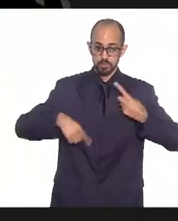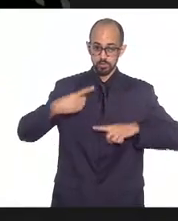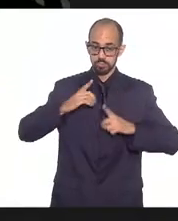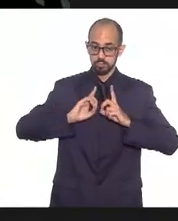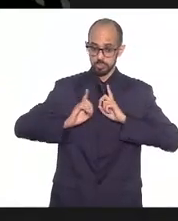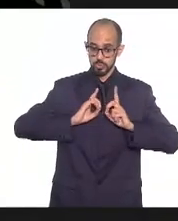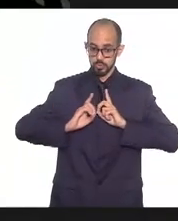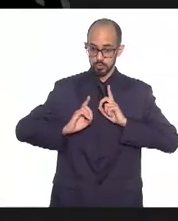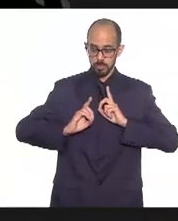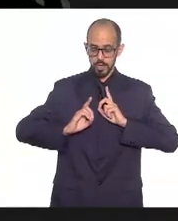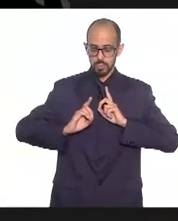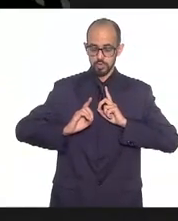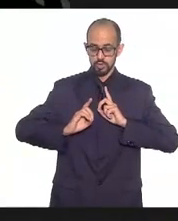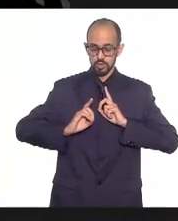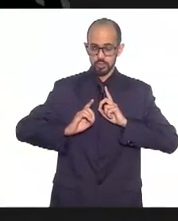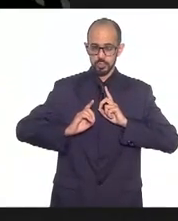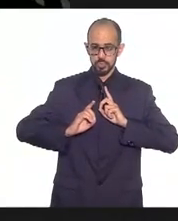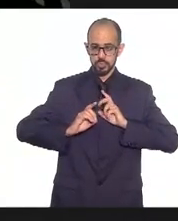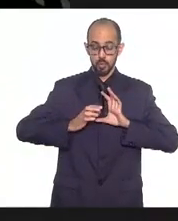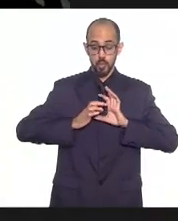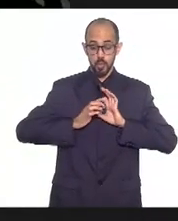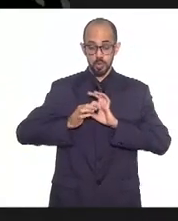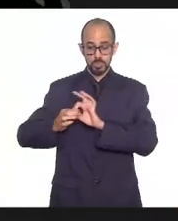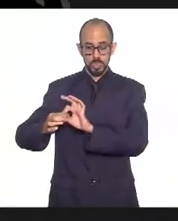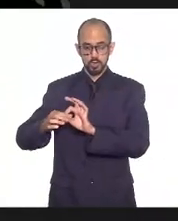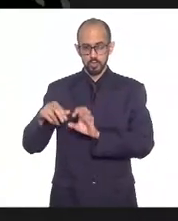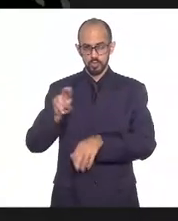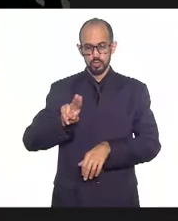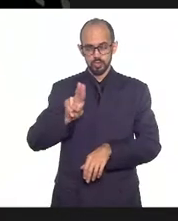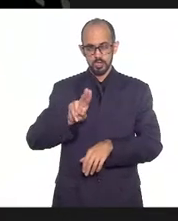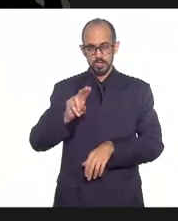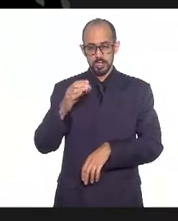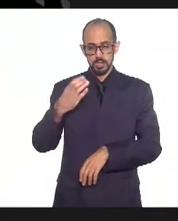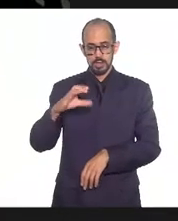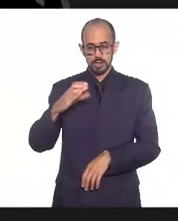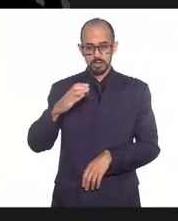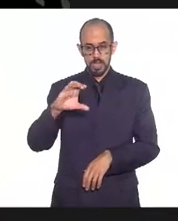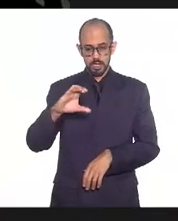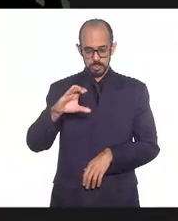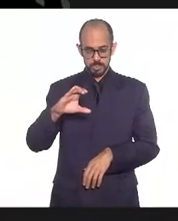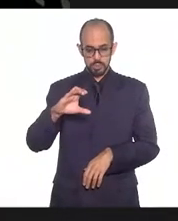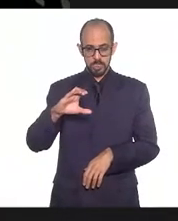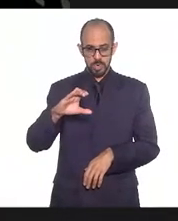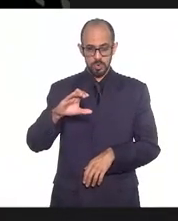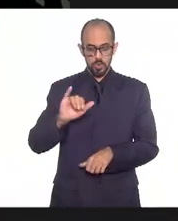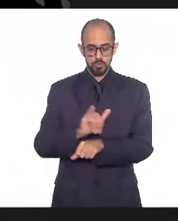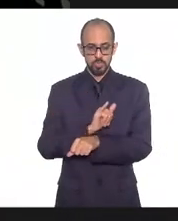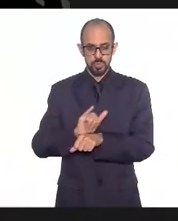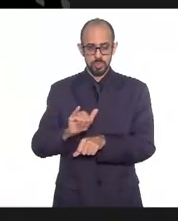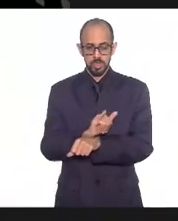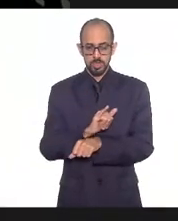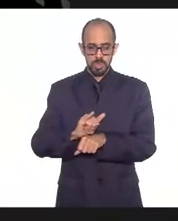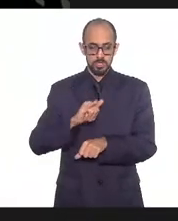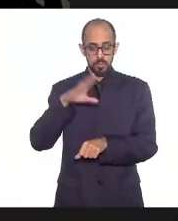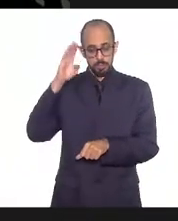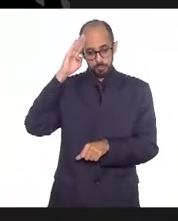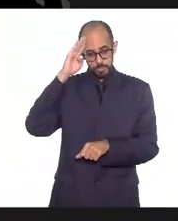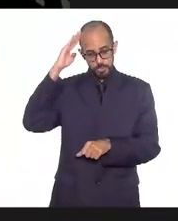de uma linha que utiliza a ciência como um instrumento de